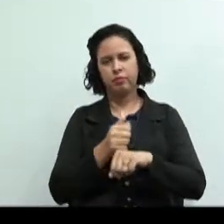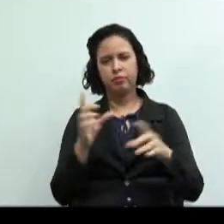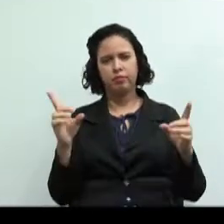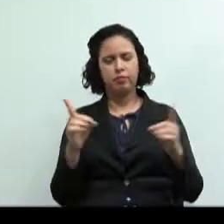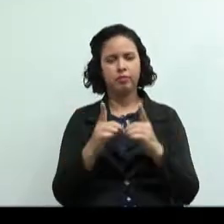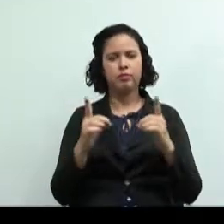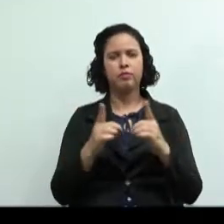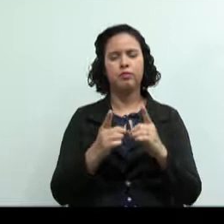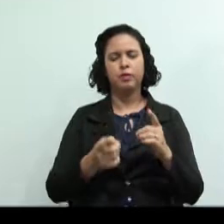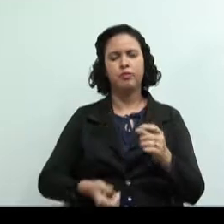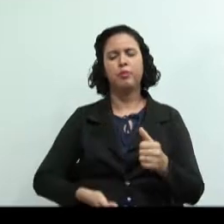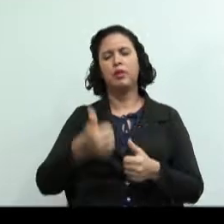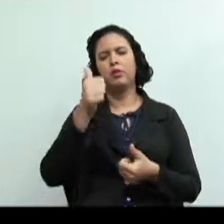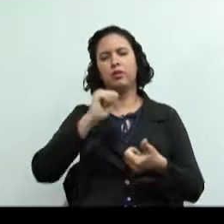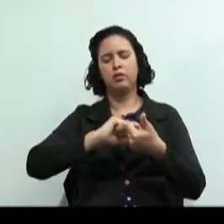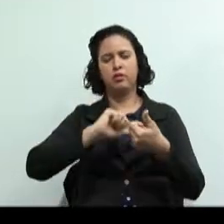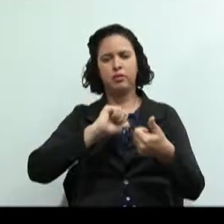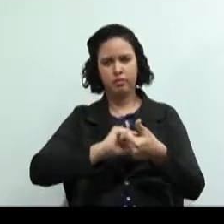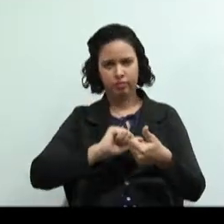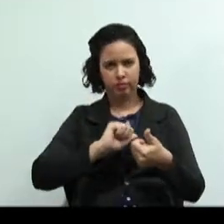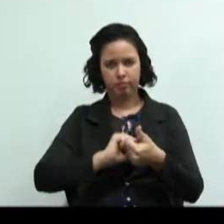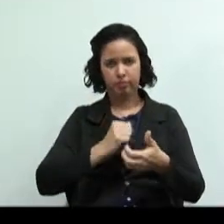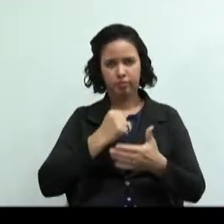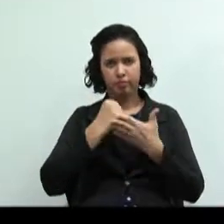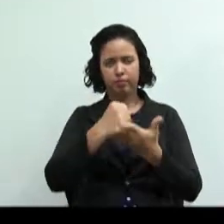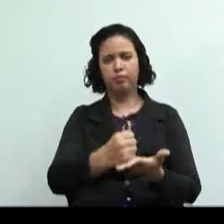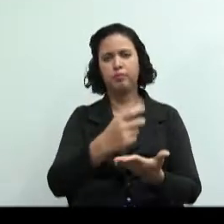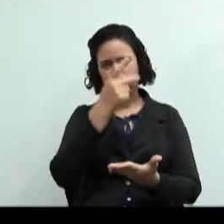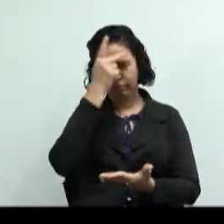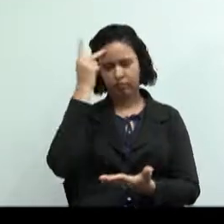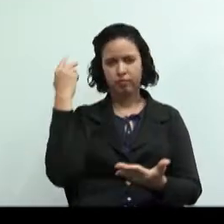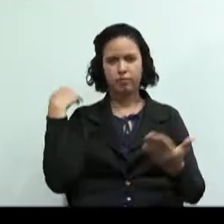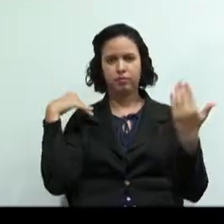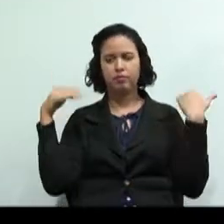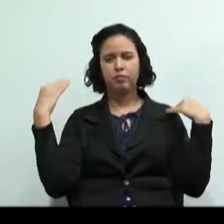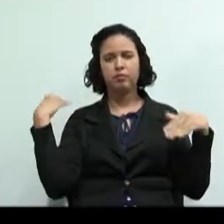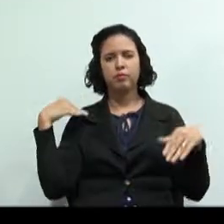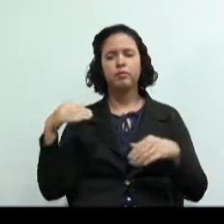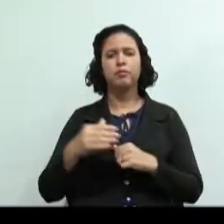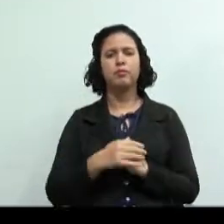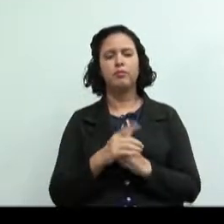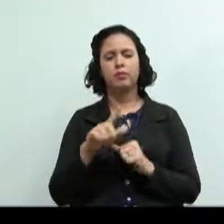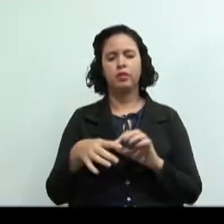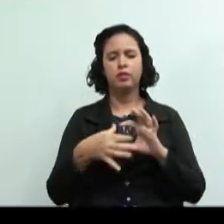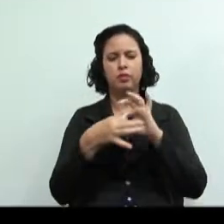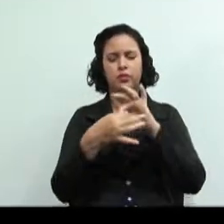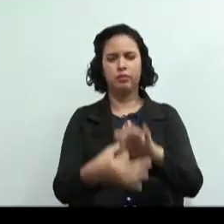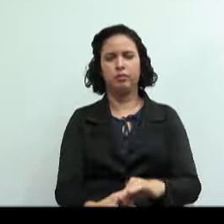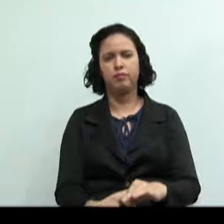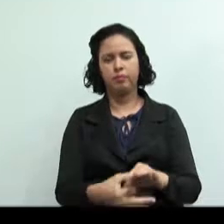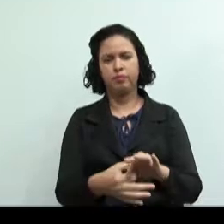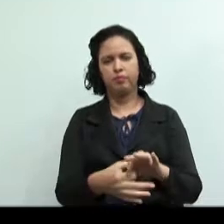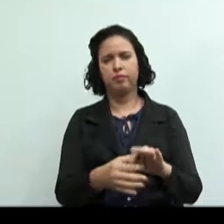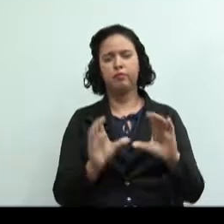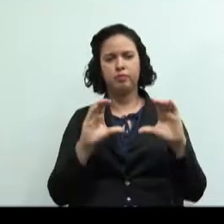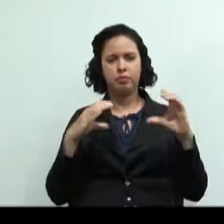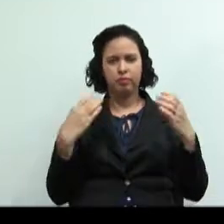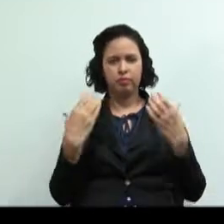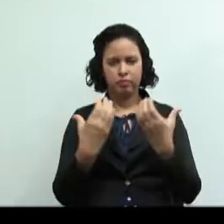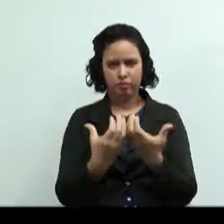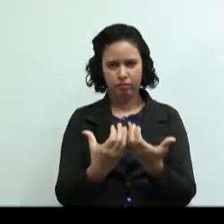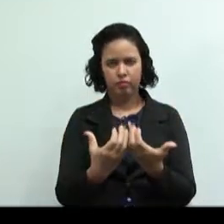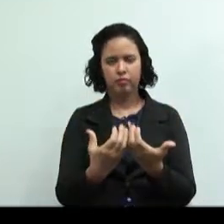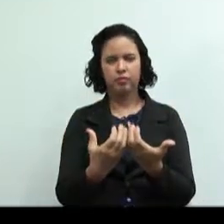melhorar a qualidade dos serviços aos turistas, são normalmente vinculadas às comunidades das regiões turísticas para